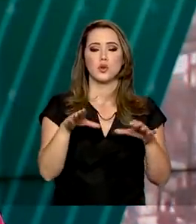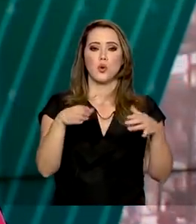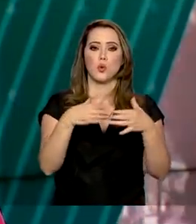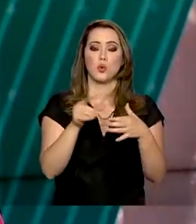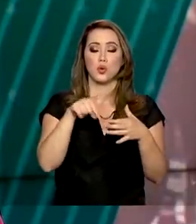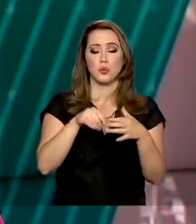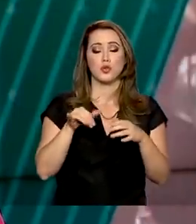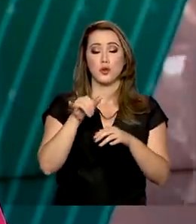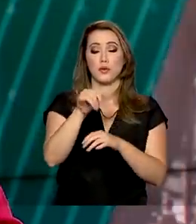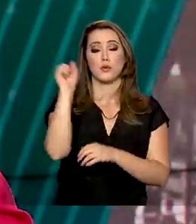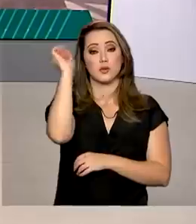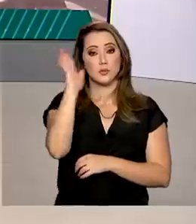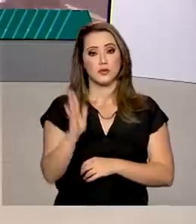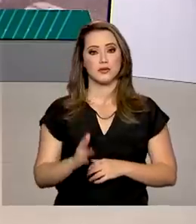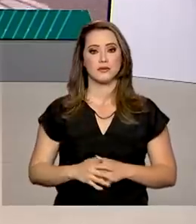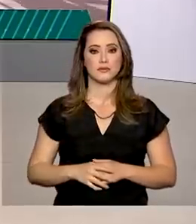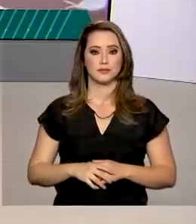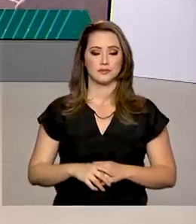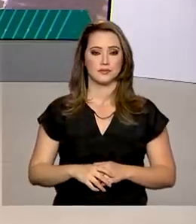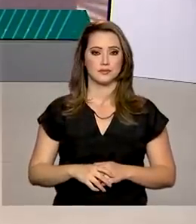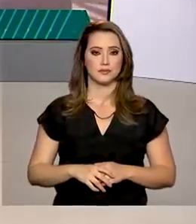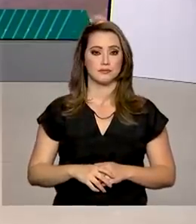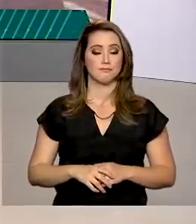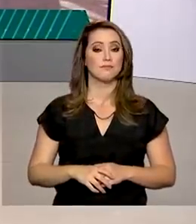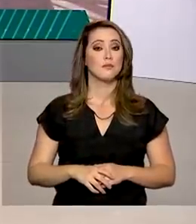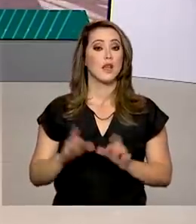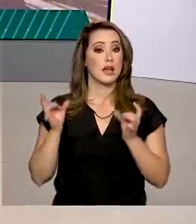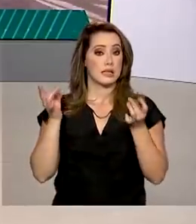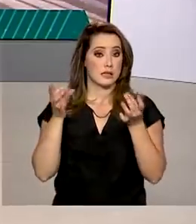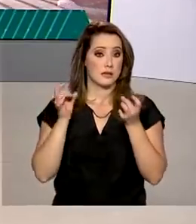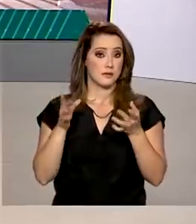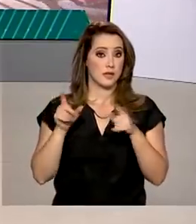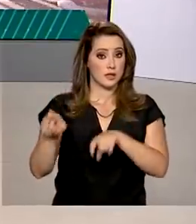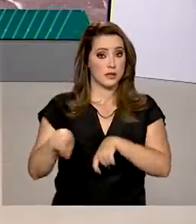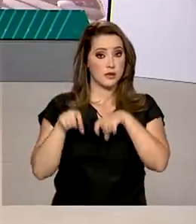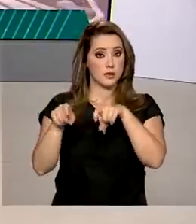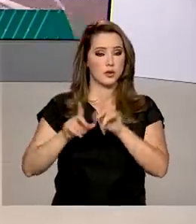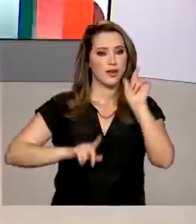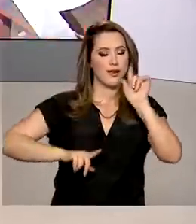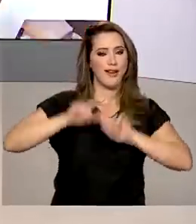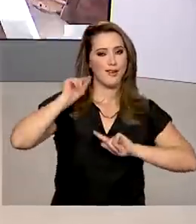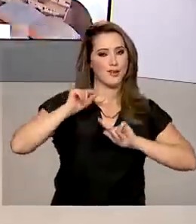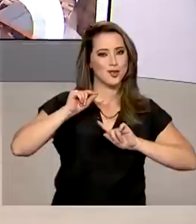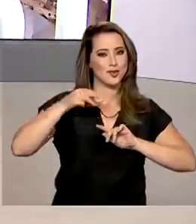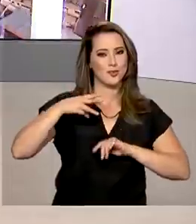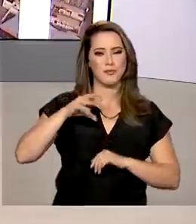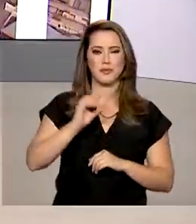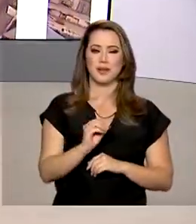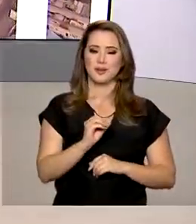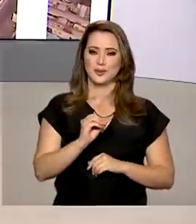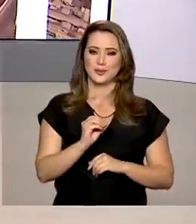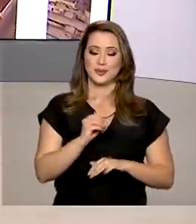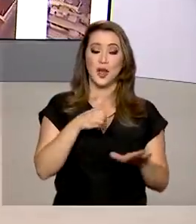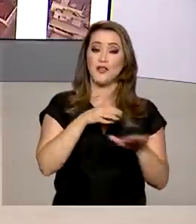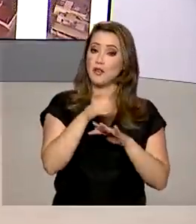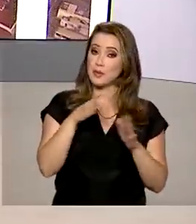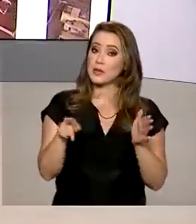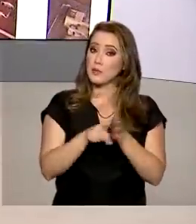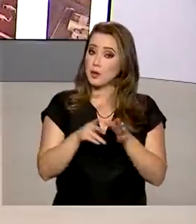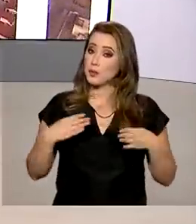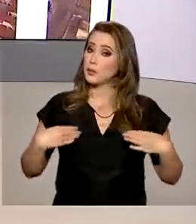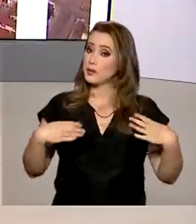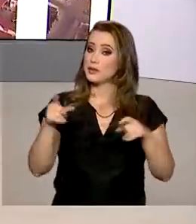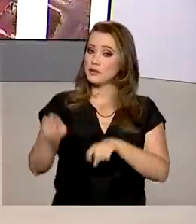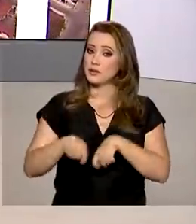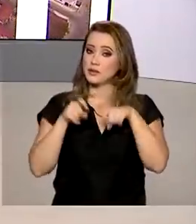aviação de caça brasileira. As exportações do agronegócio bateram recorde em março. A informação é do Ministério da Agricultura